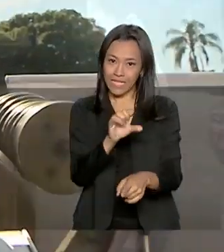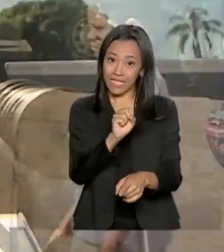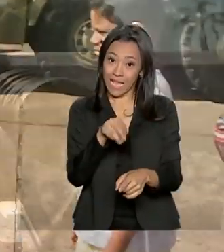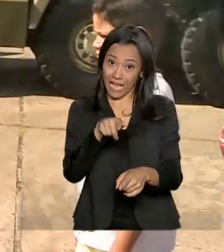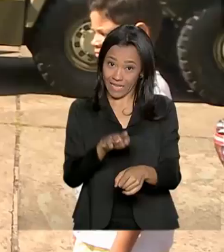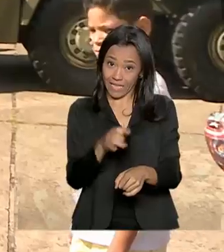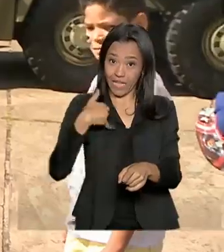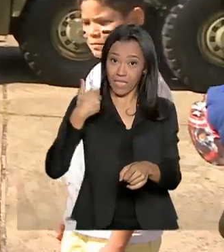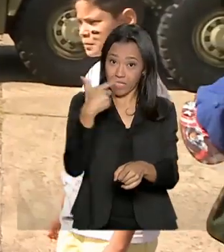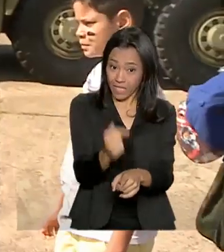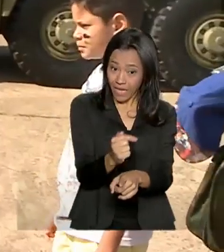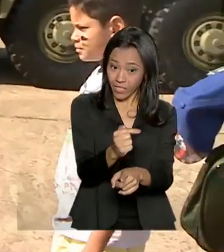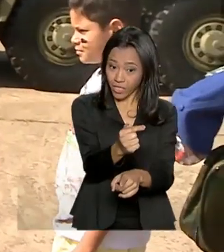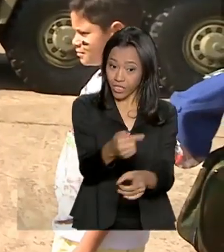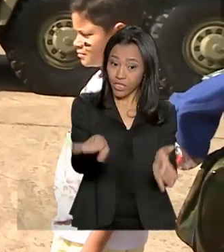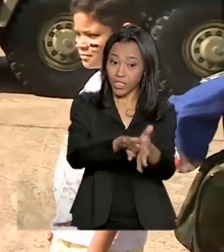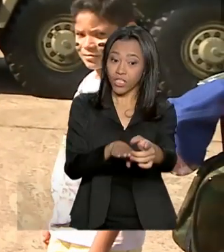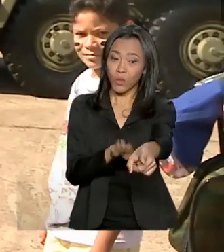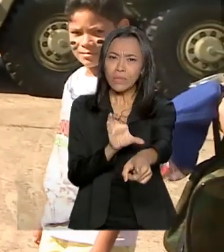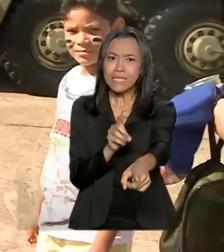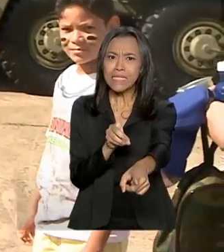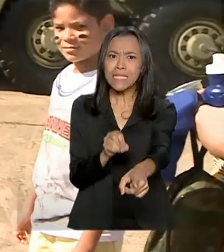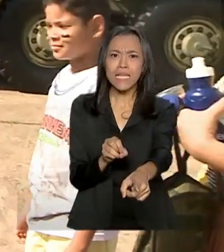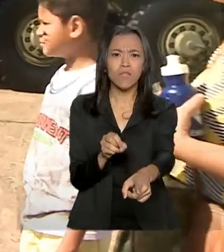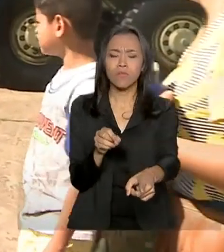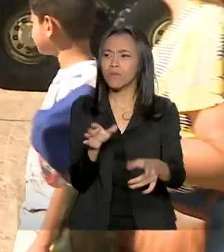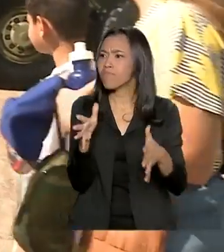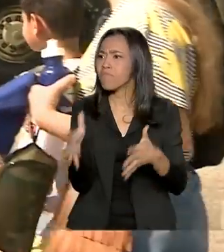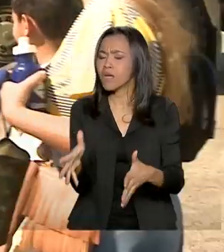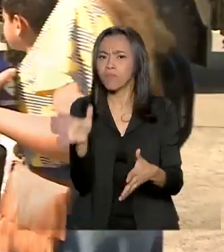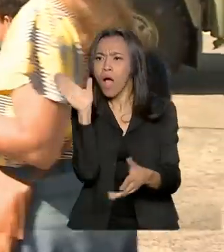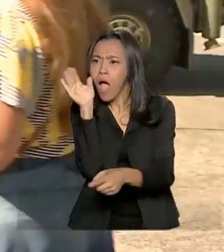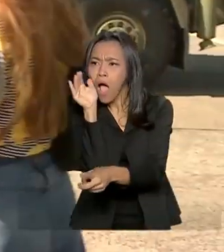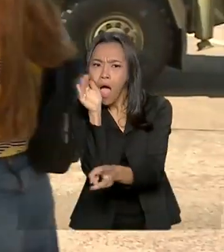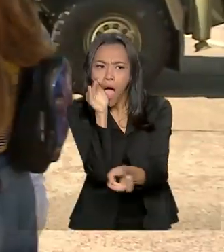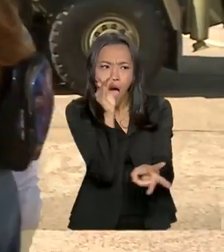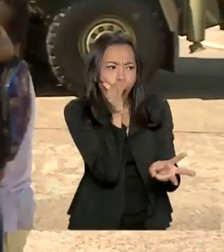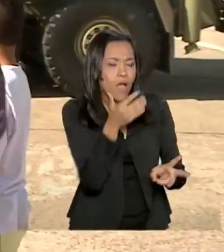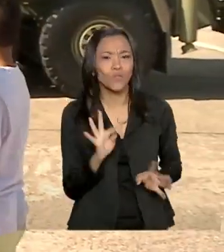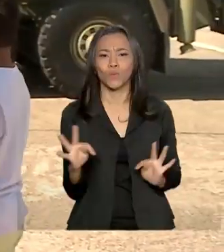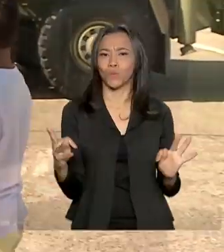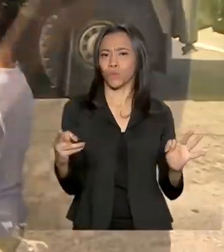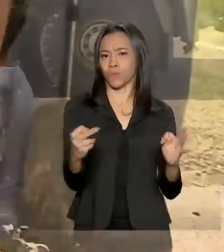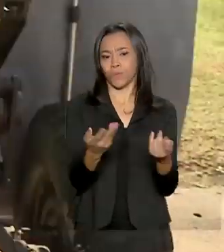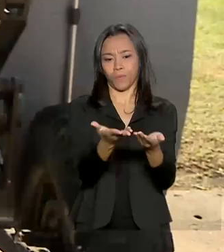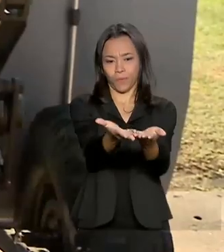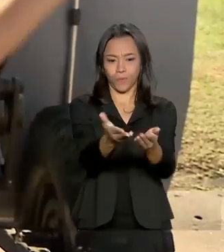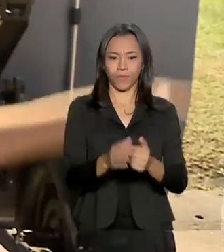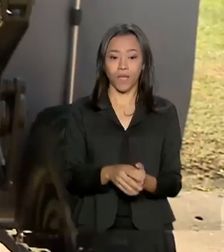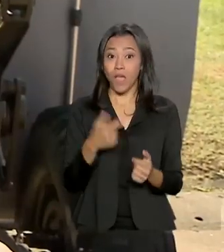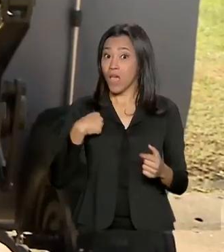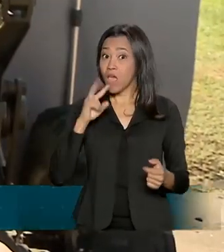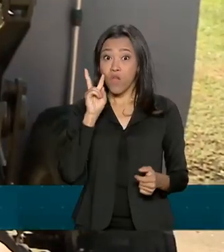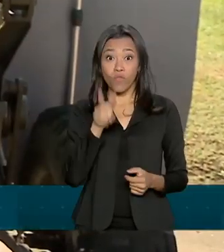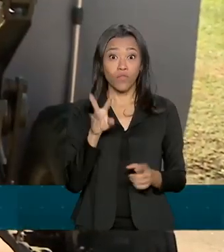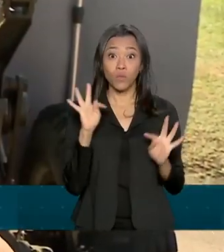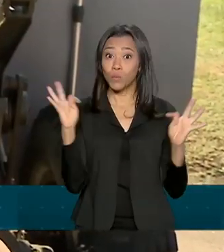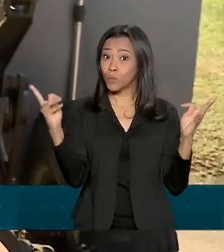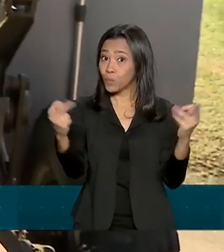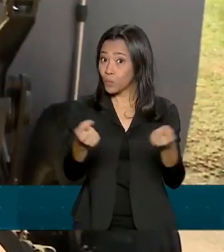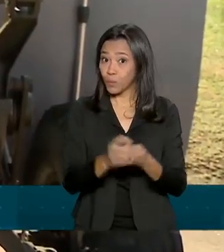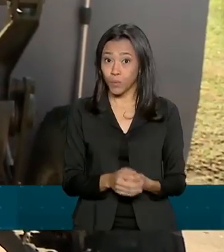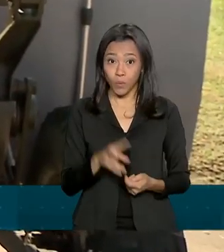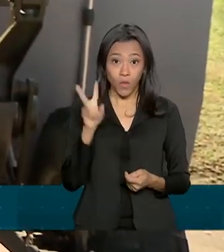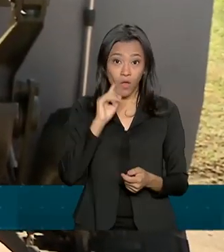7 anos, chegou cedo e participou de todas as atividades, com muita disposição. Eu vi tudo quando estava chegando.